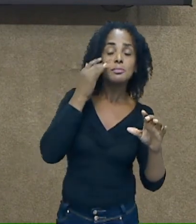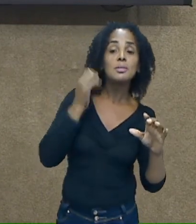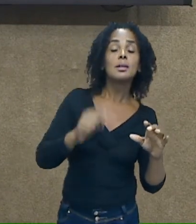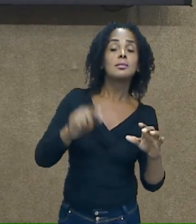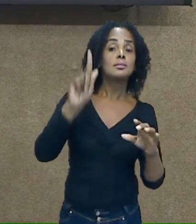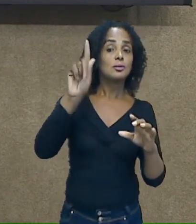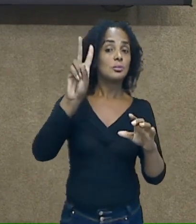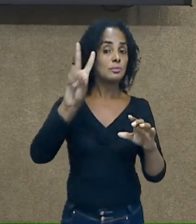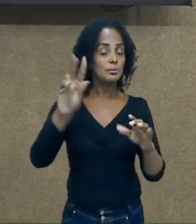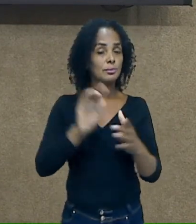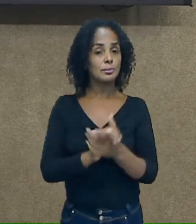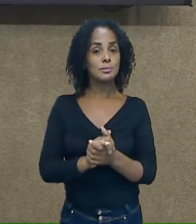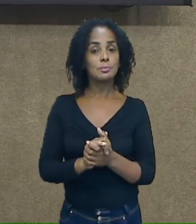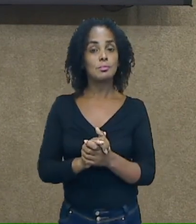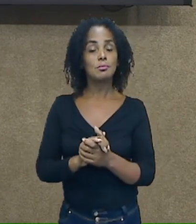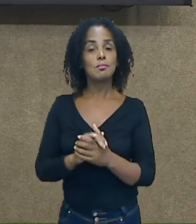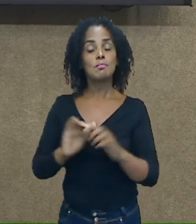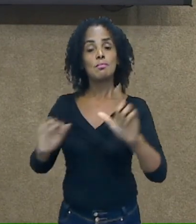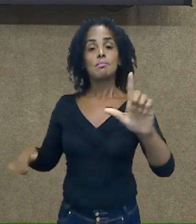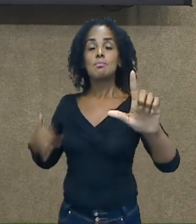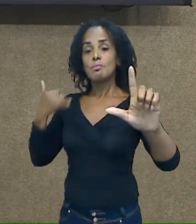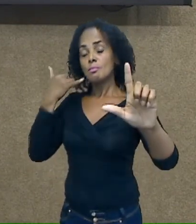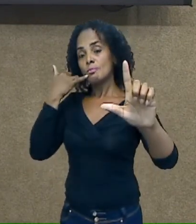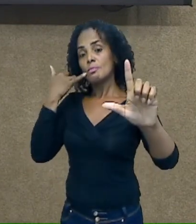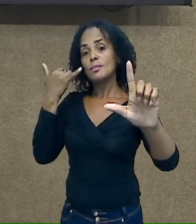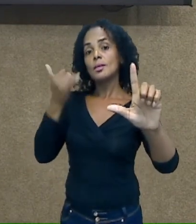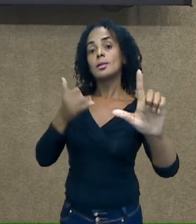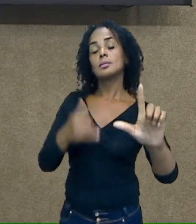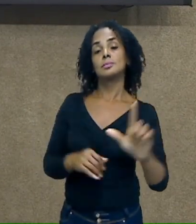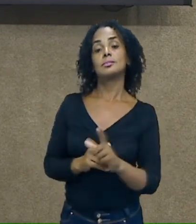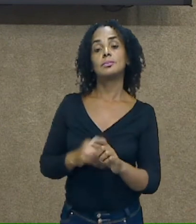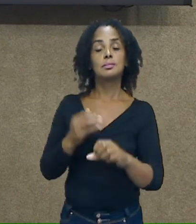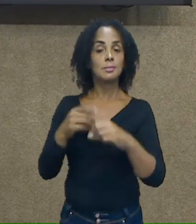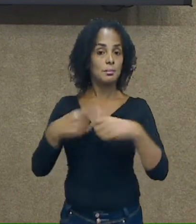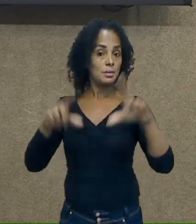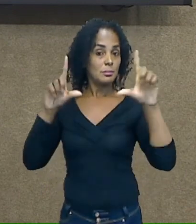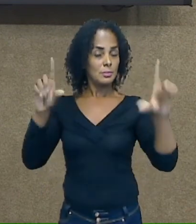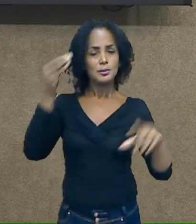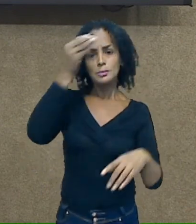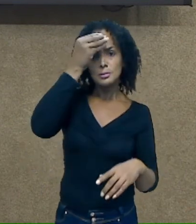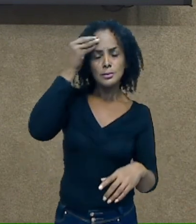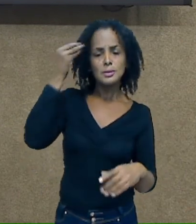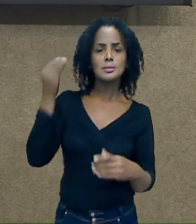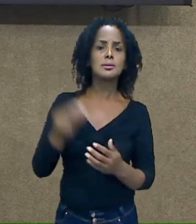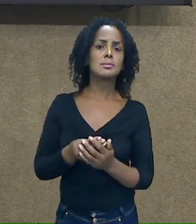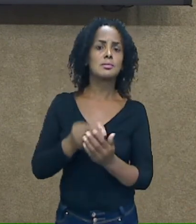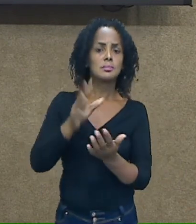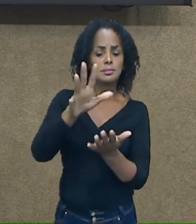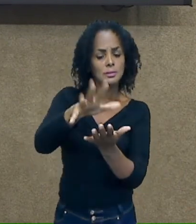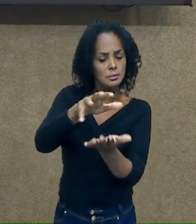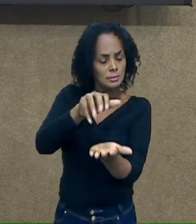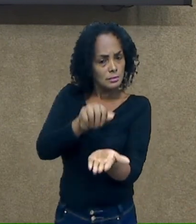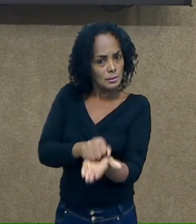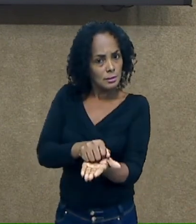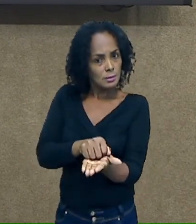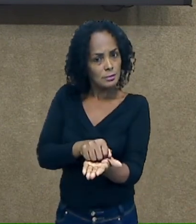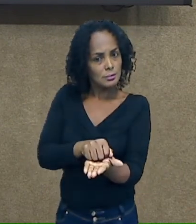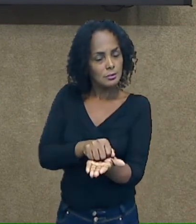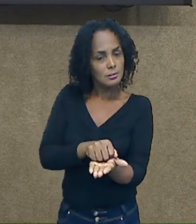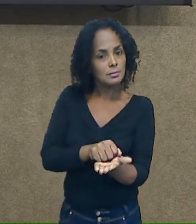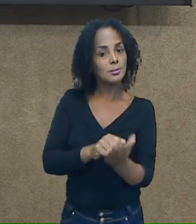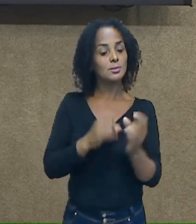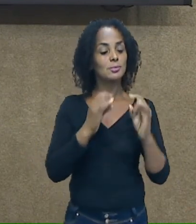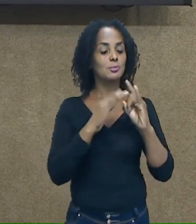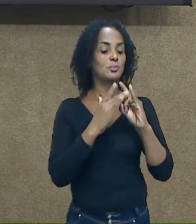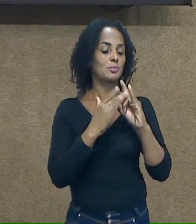seu celular, você vai ser direcionado até a plataforma. Não se esqueça também de se inscrever e ficar por